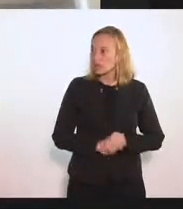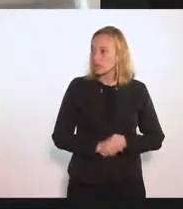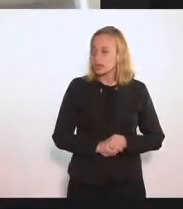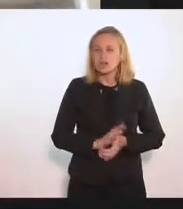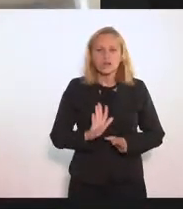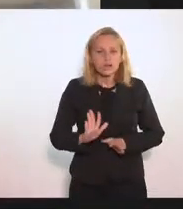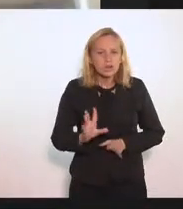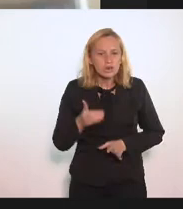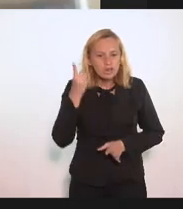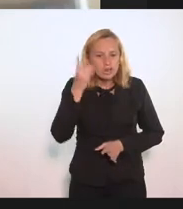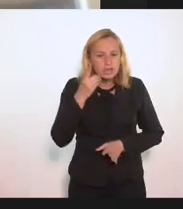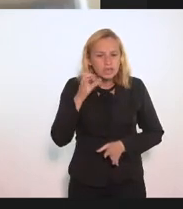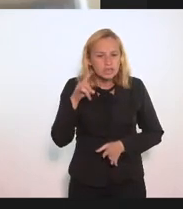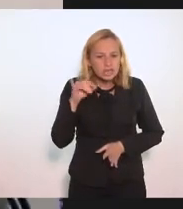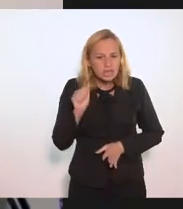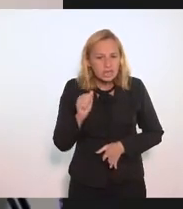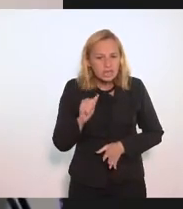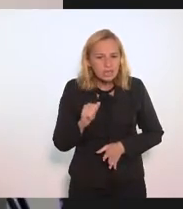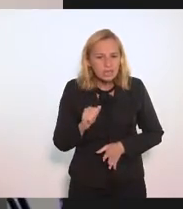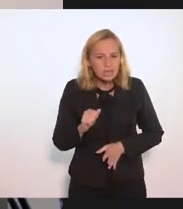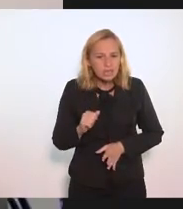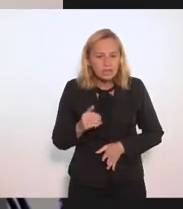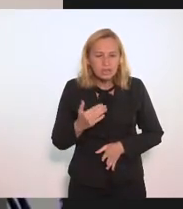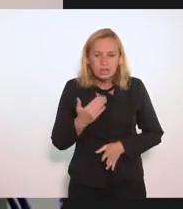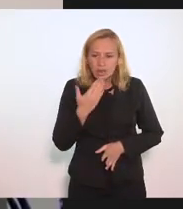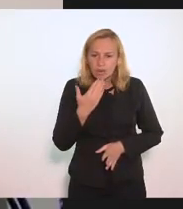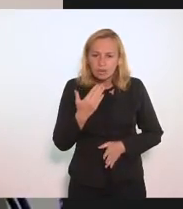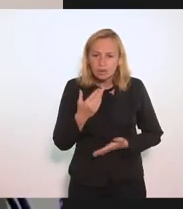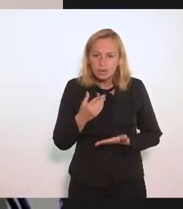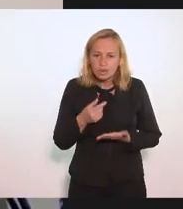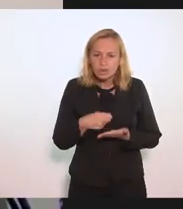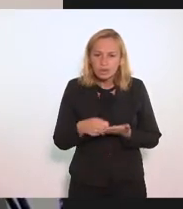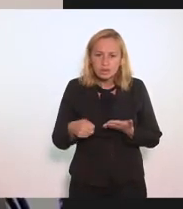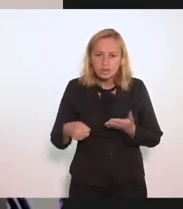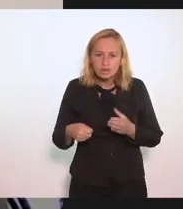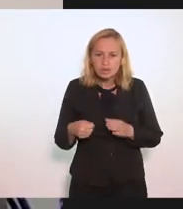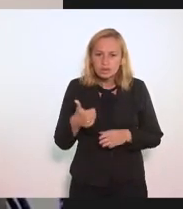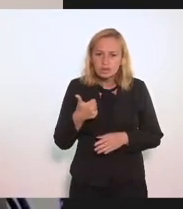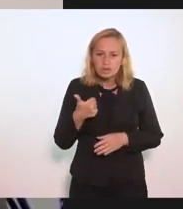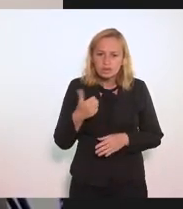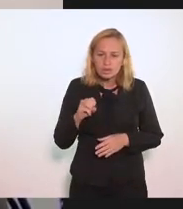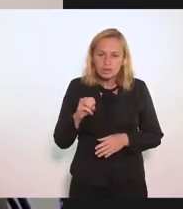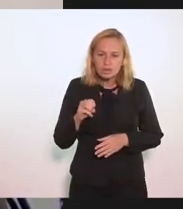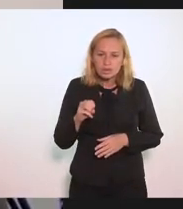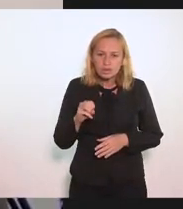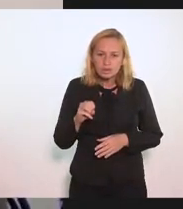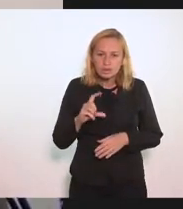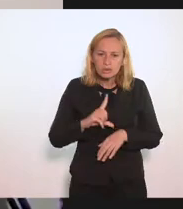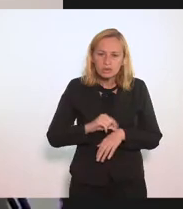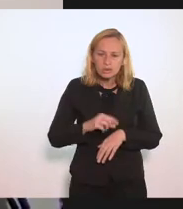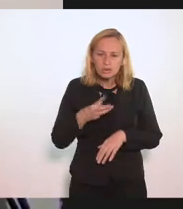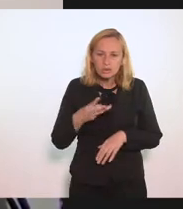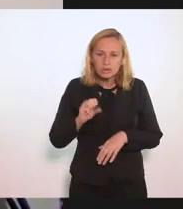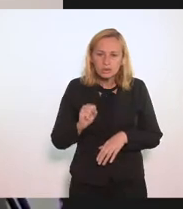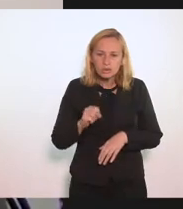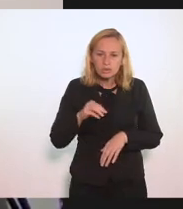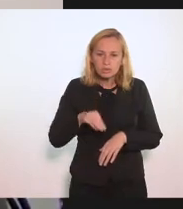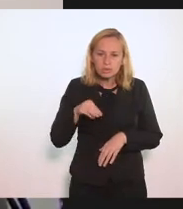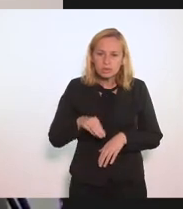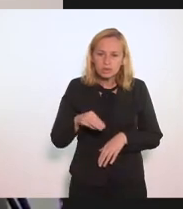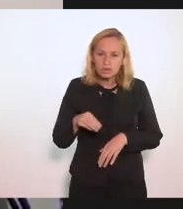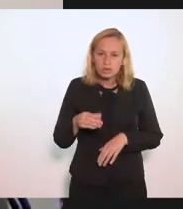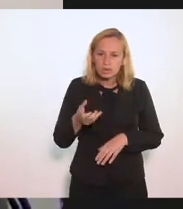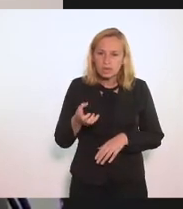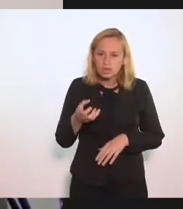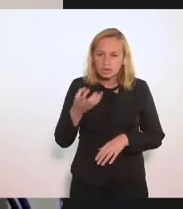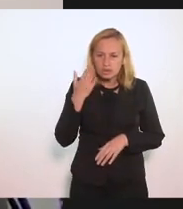Deputada Deputada Tia Ju Eu havia me inscrito No grupo Às 12 horas E 38 minutos Só para ver Então Em